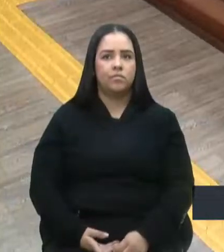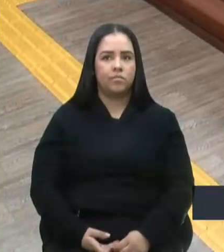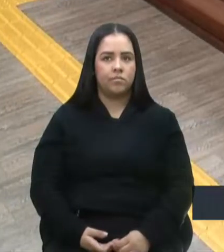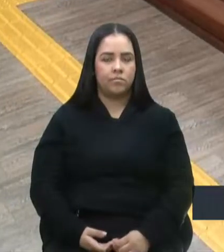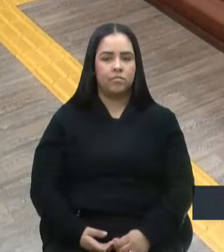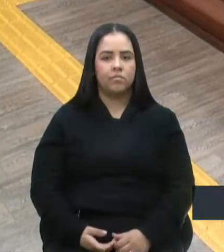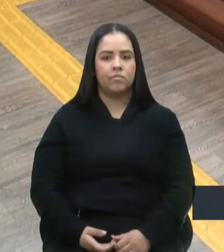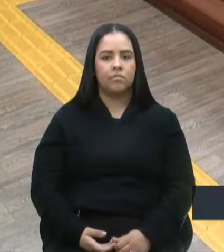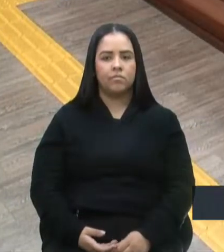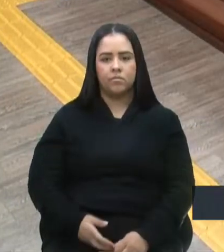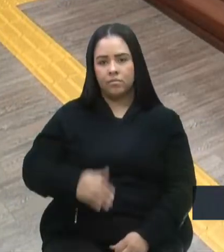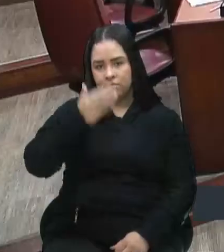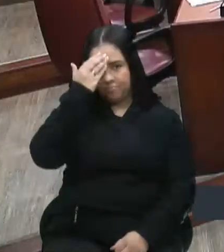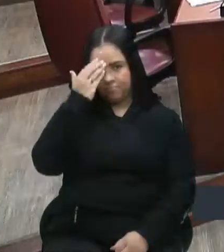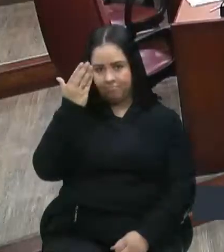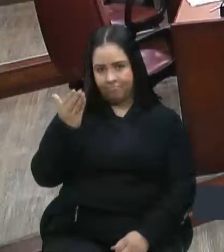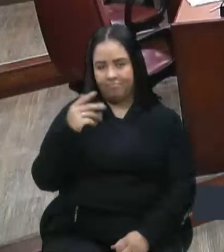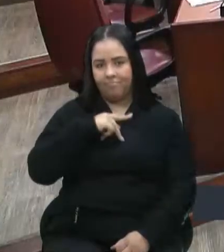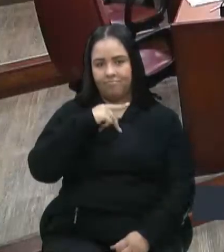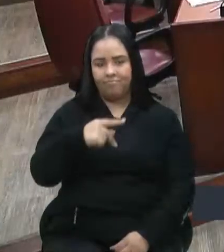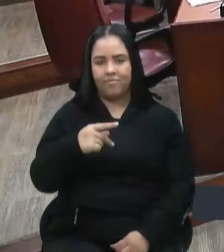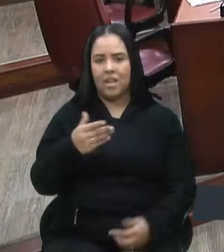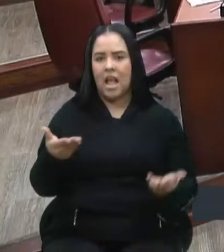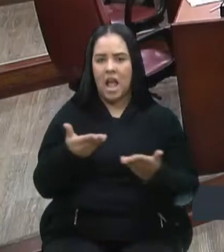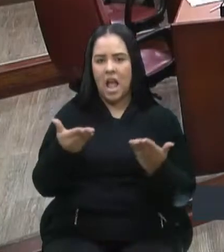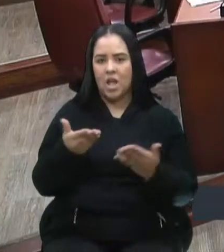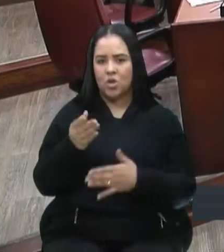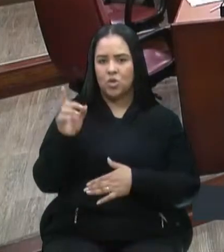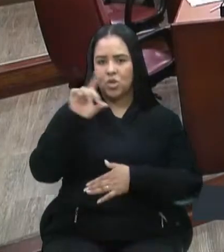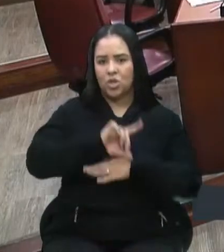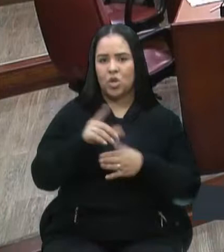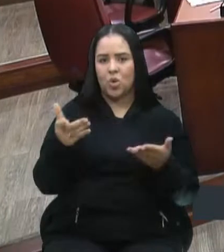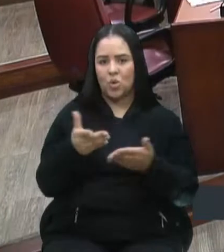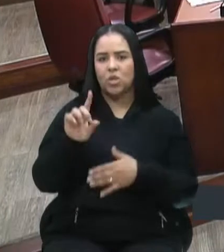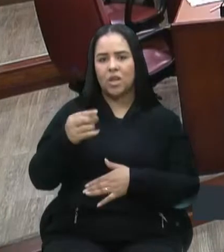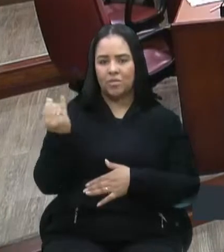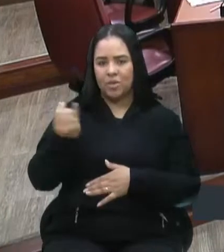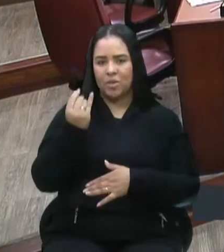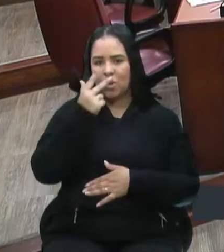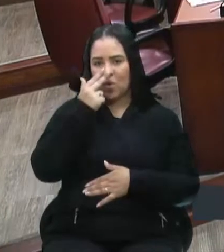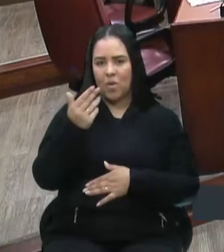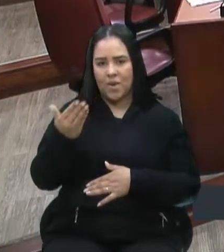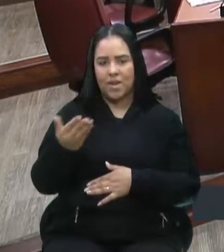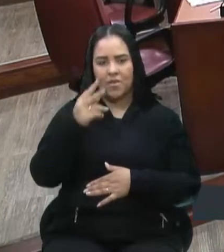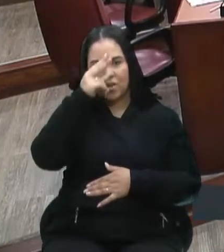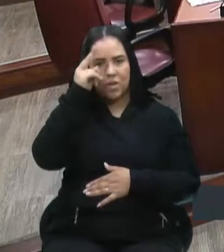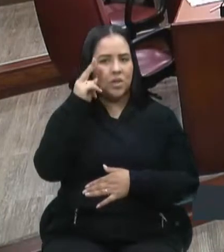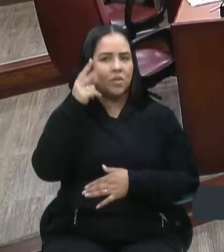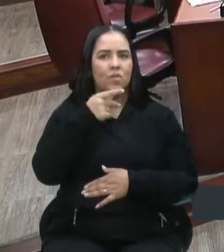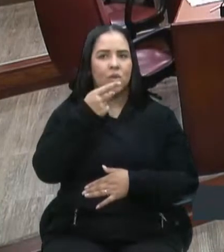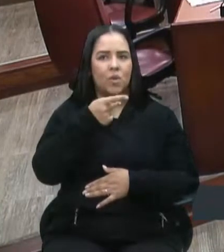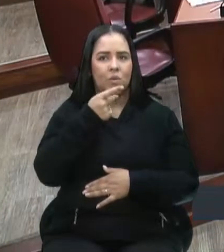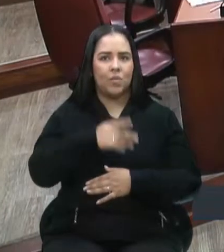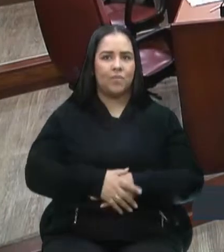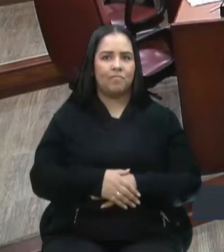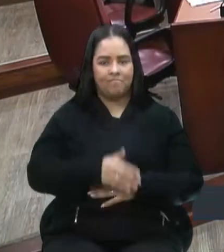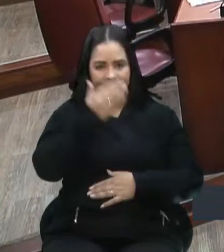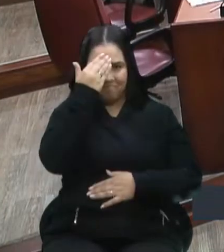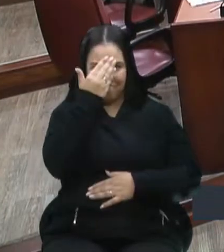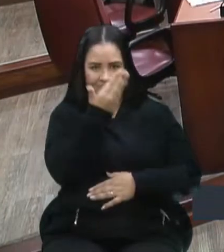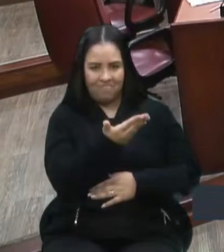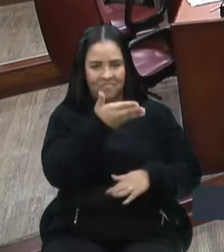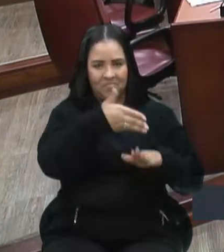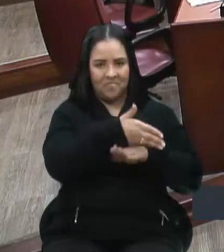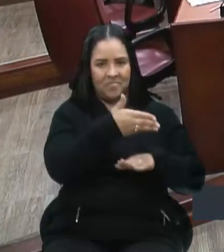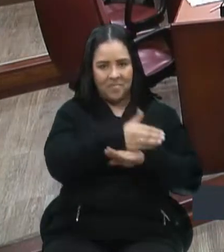Obrigado, senhora presidente. Bom, acho que o dia de hoje é muito importante, como o vereador Velocino acabou de colocar. Obrigado pela presença